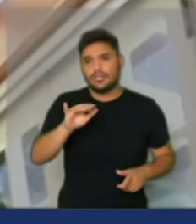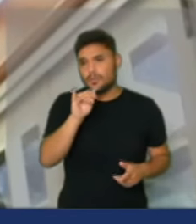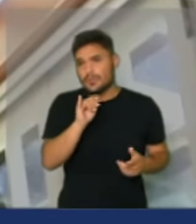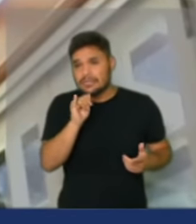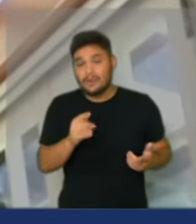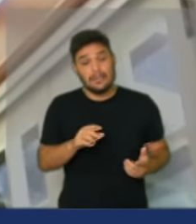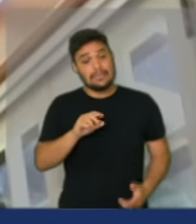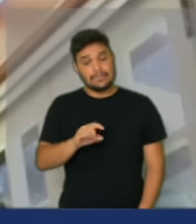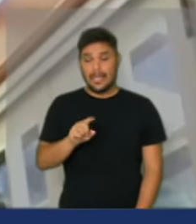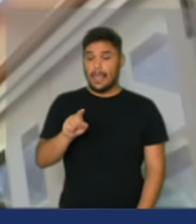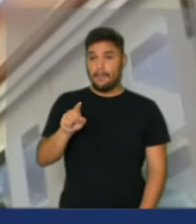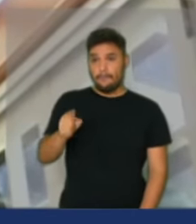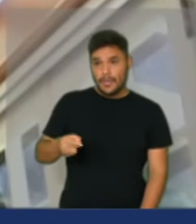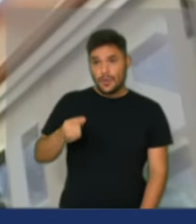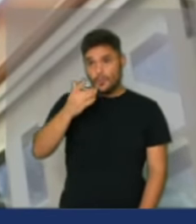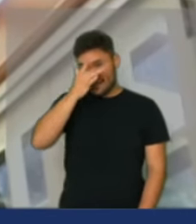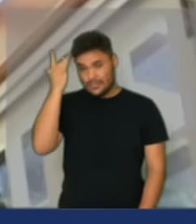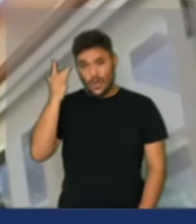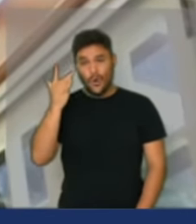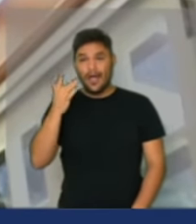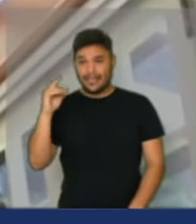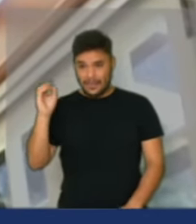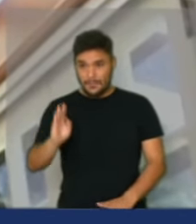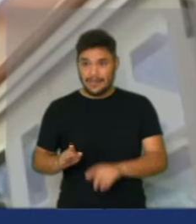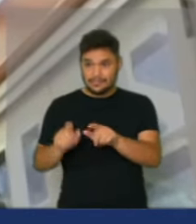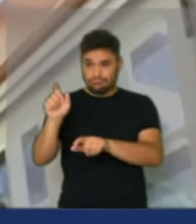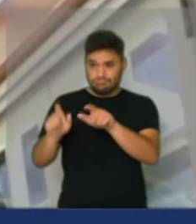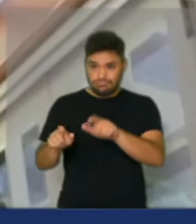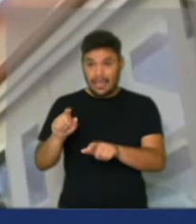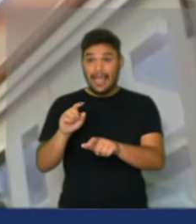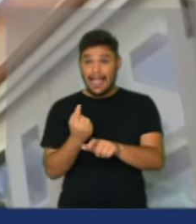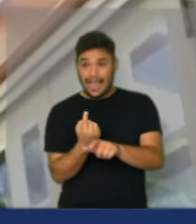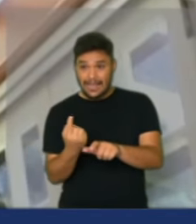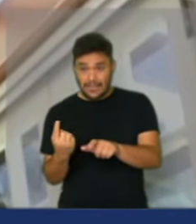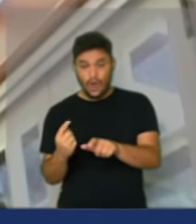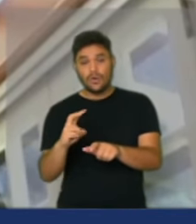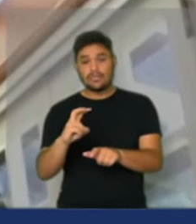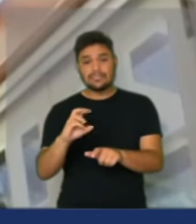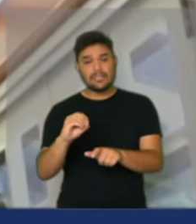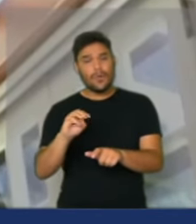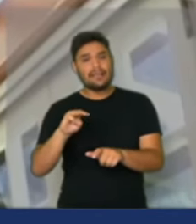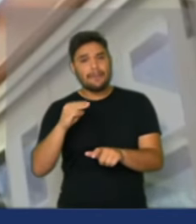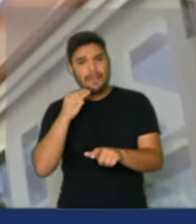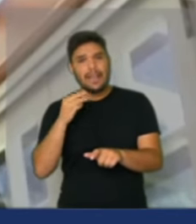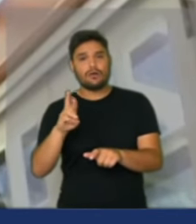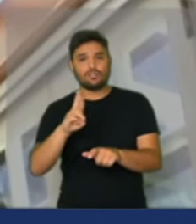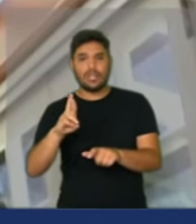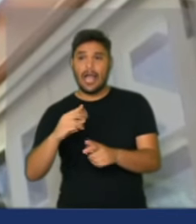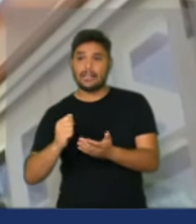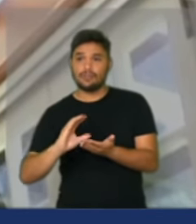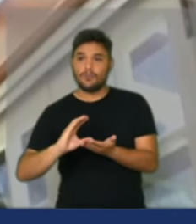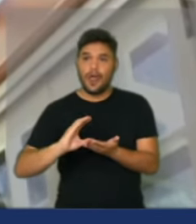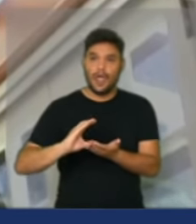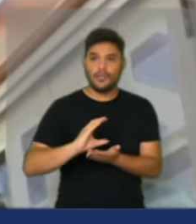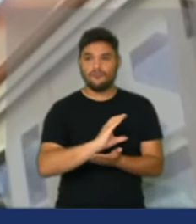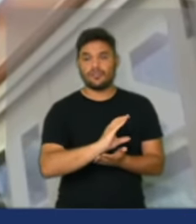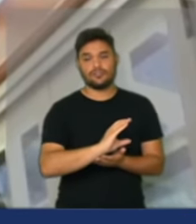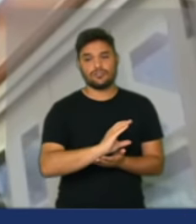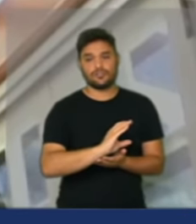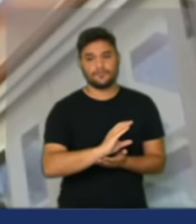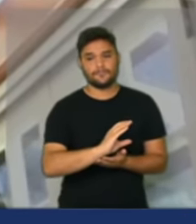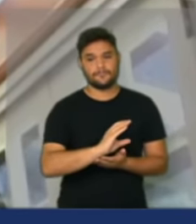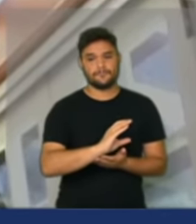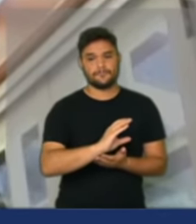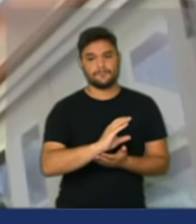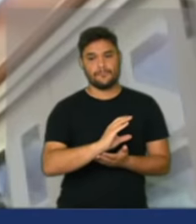se mil investidores brasileiros, cada um deles com 50 milhões de reais para investir, deputado Ivan Valente,